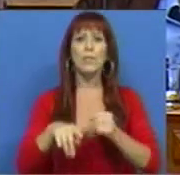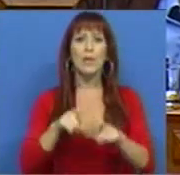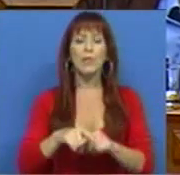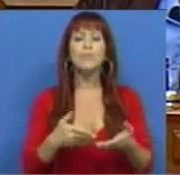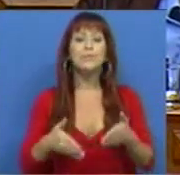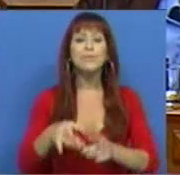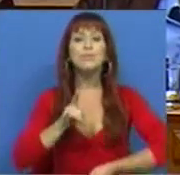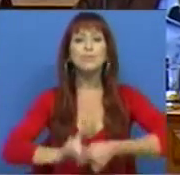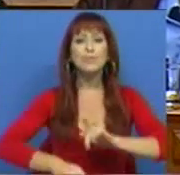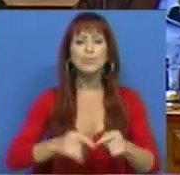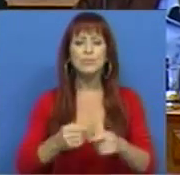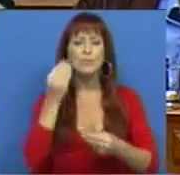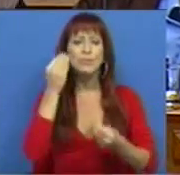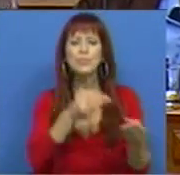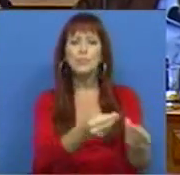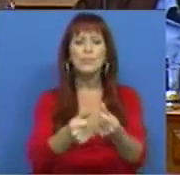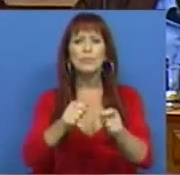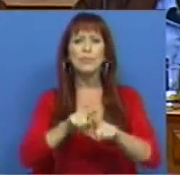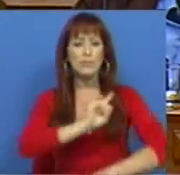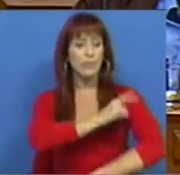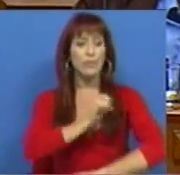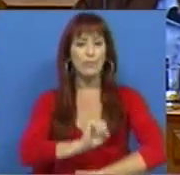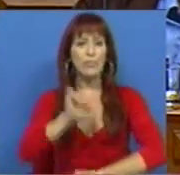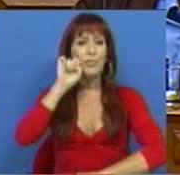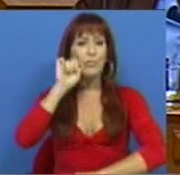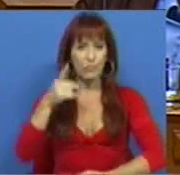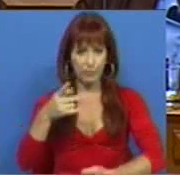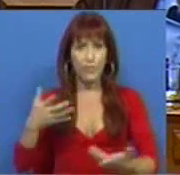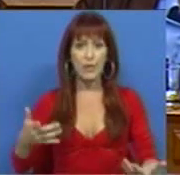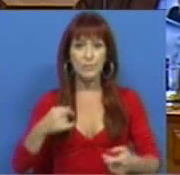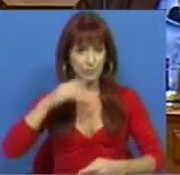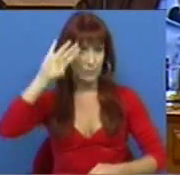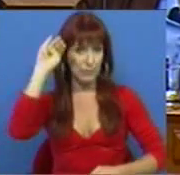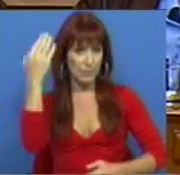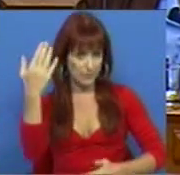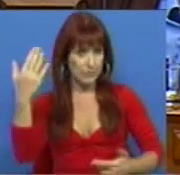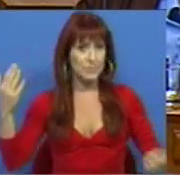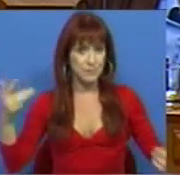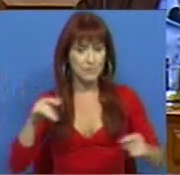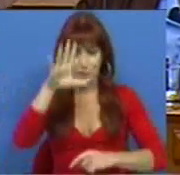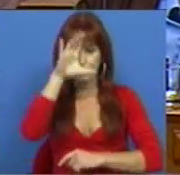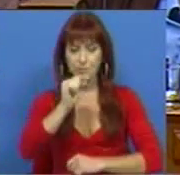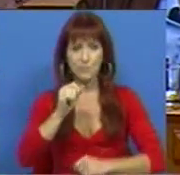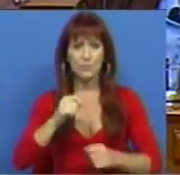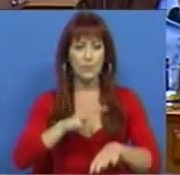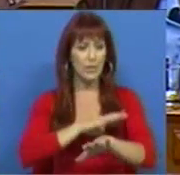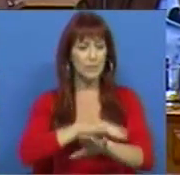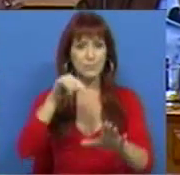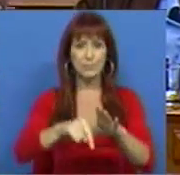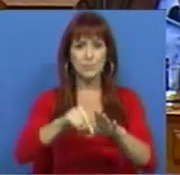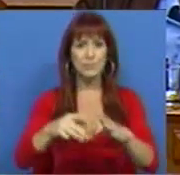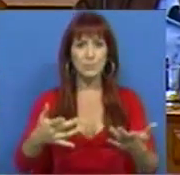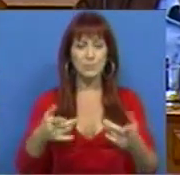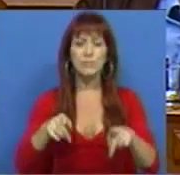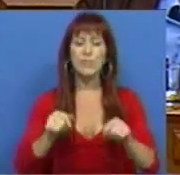as estratégias e os meios das forças de segurança. Sabemos que o Ministério da Administração Interna